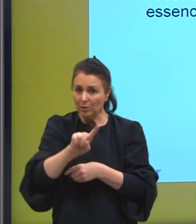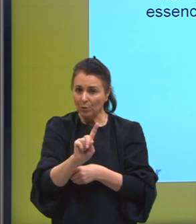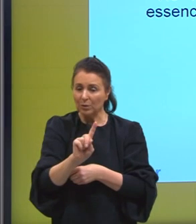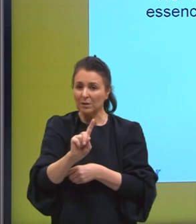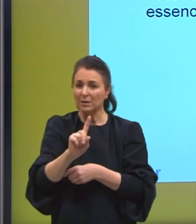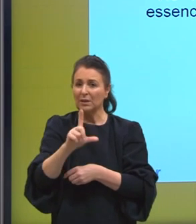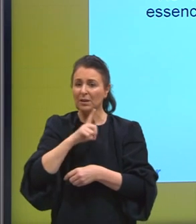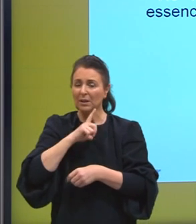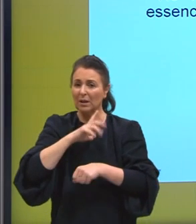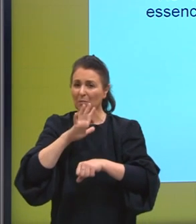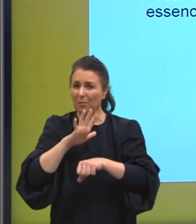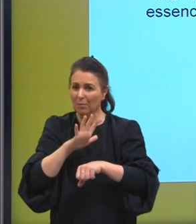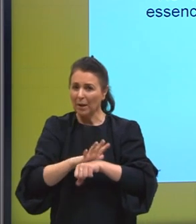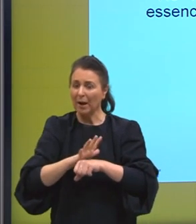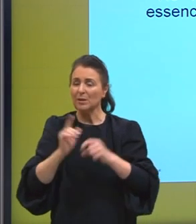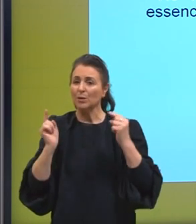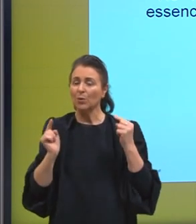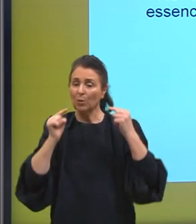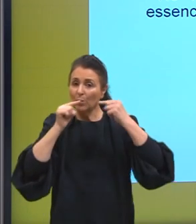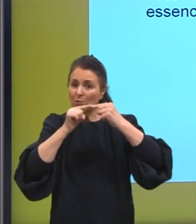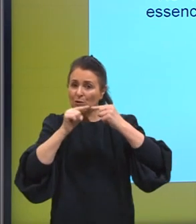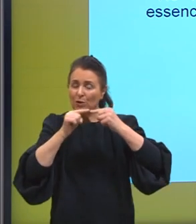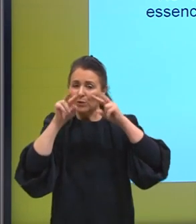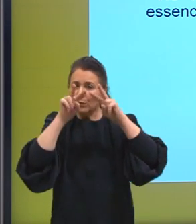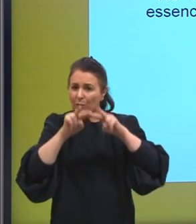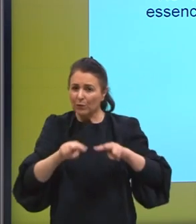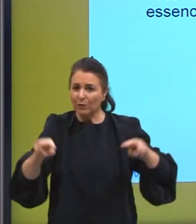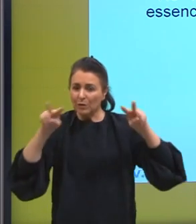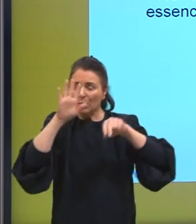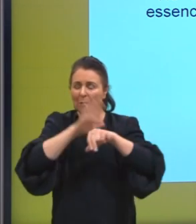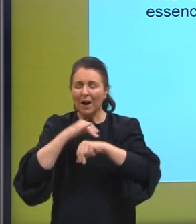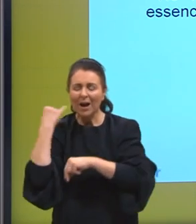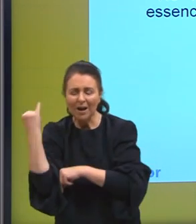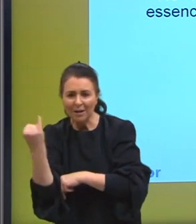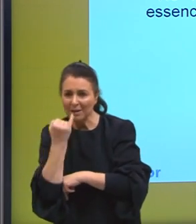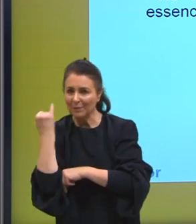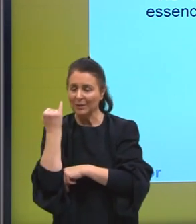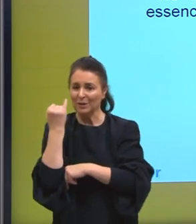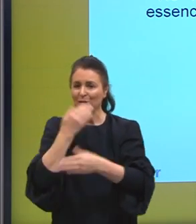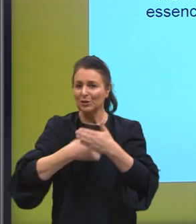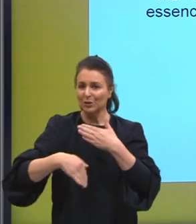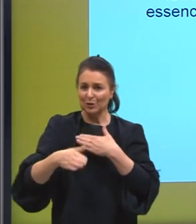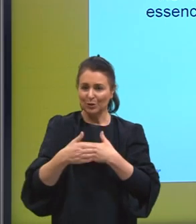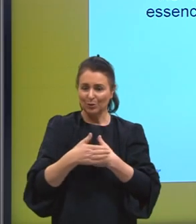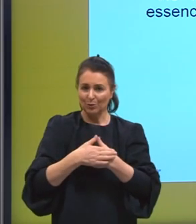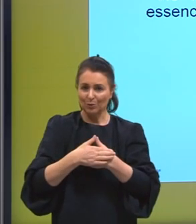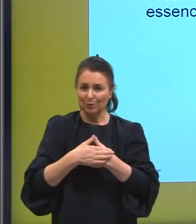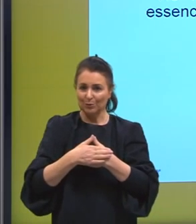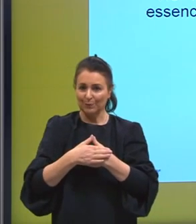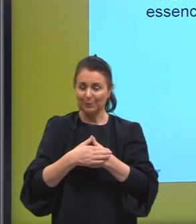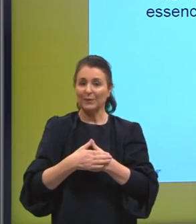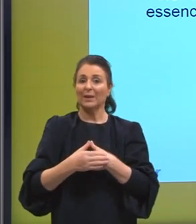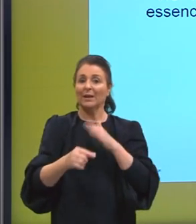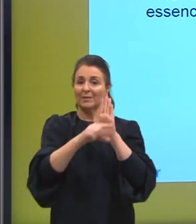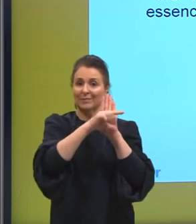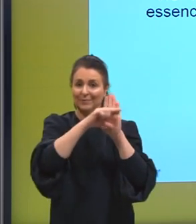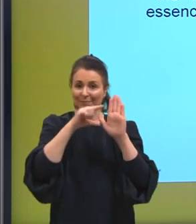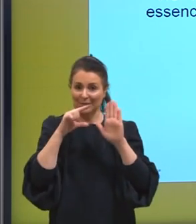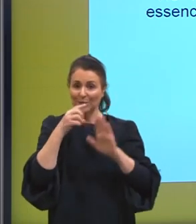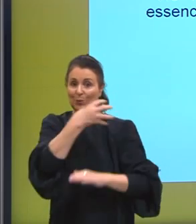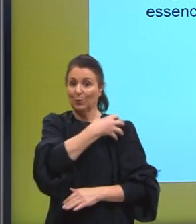que todos esse objetivo e visa ao mais importante de todos os bens. No fragmento Aristóteles se refere